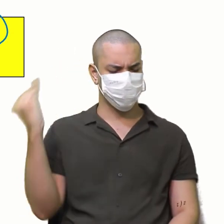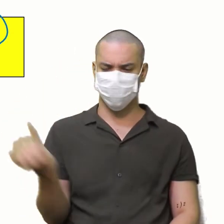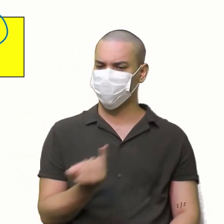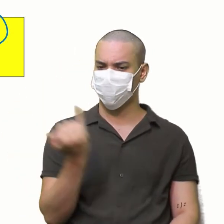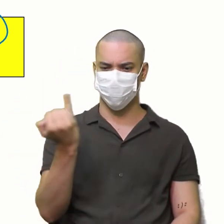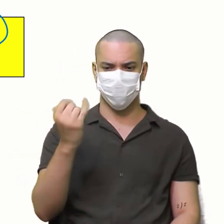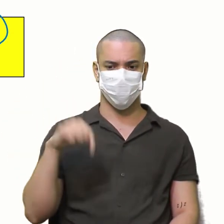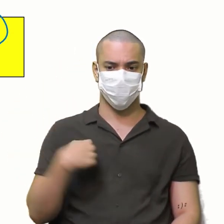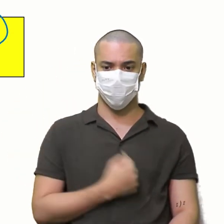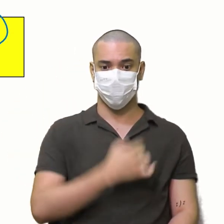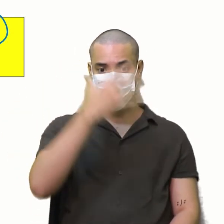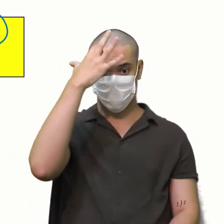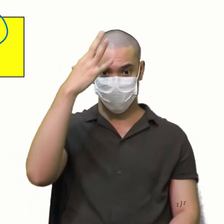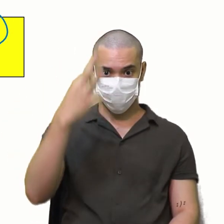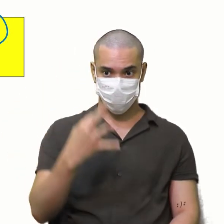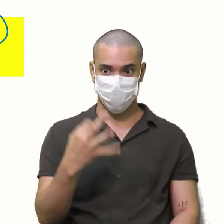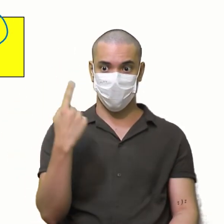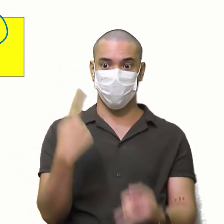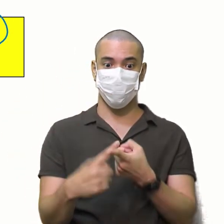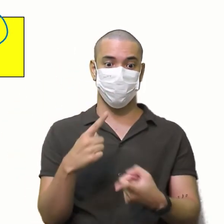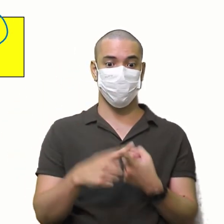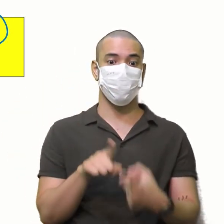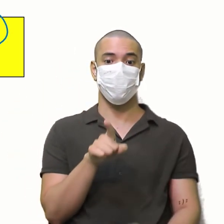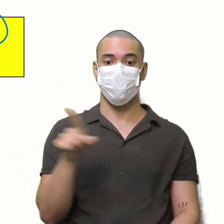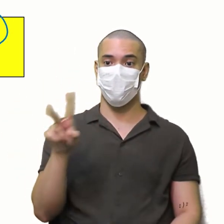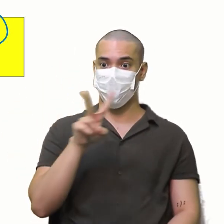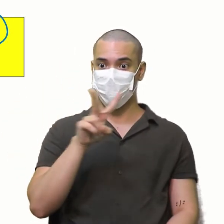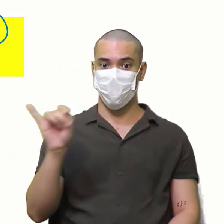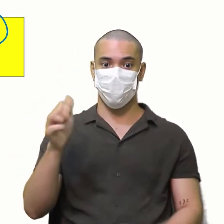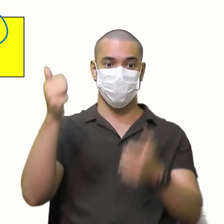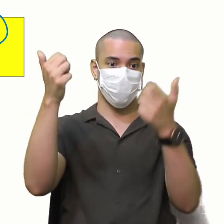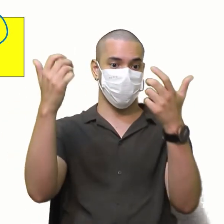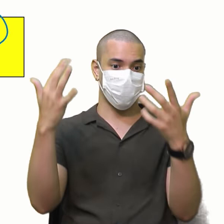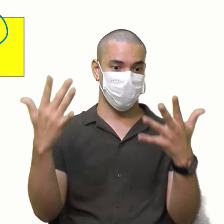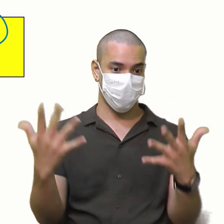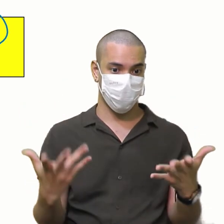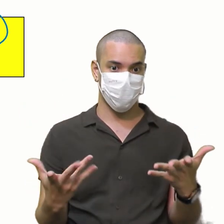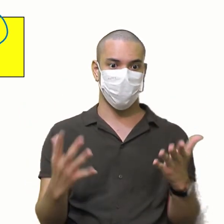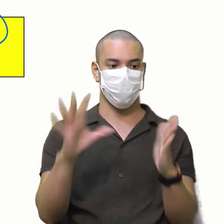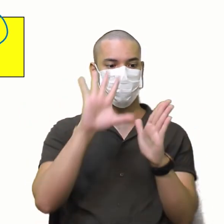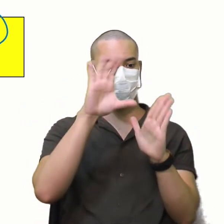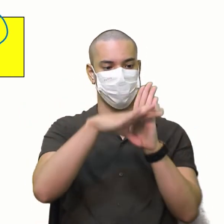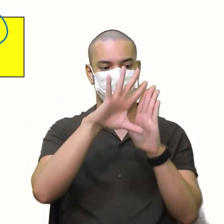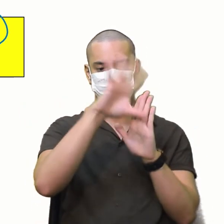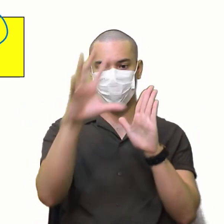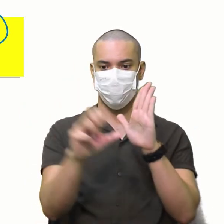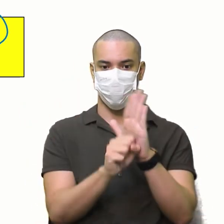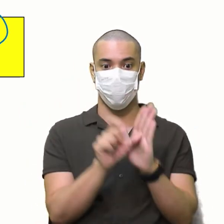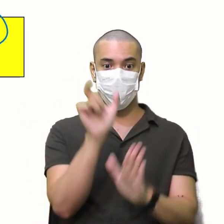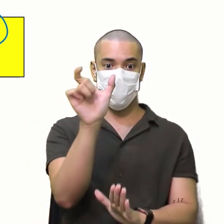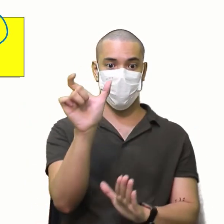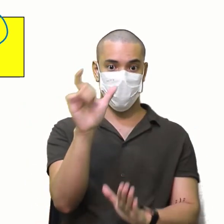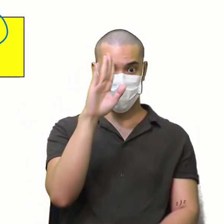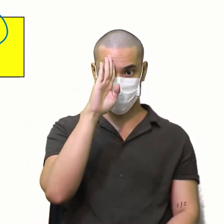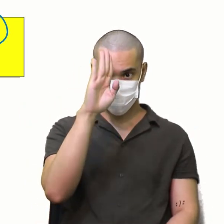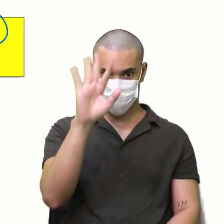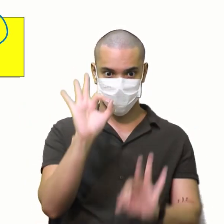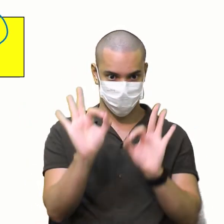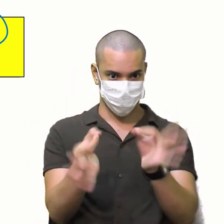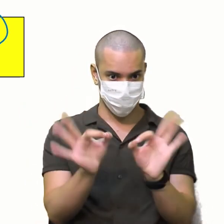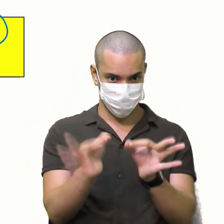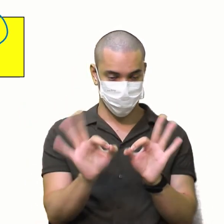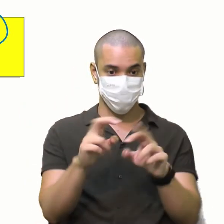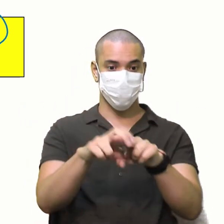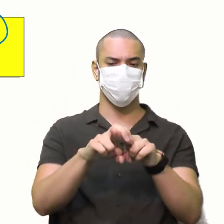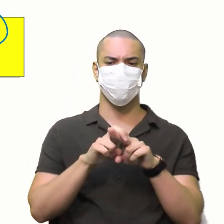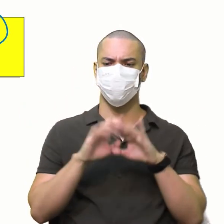Para entender A matéria Porque é ela Que vai decifrar Aquele código Dado pela palavra-chave Beleza Então